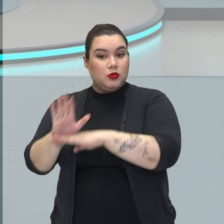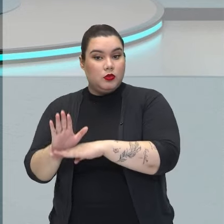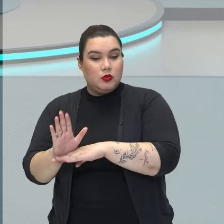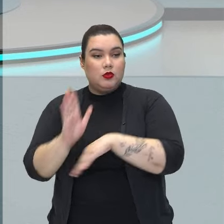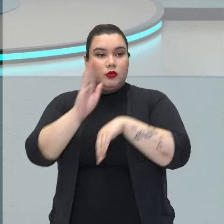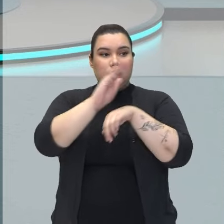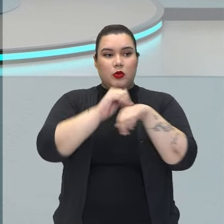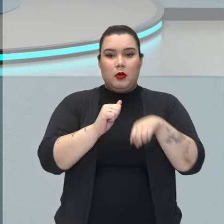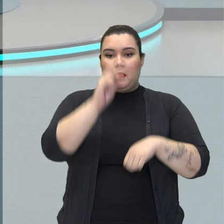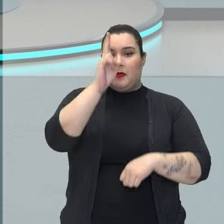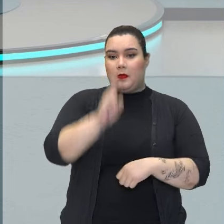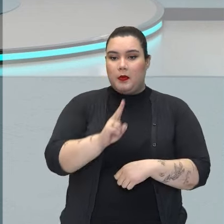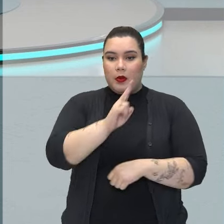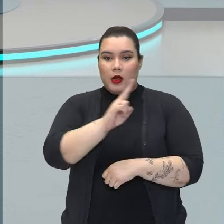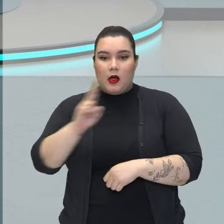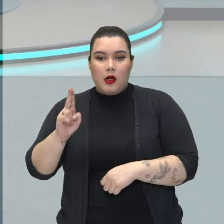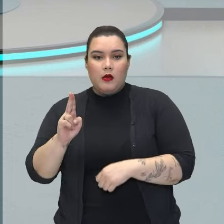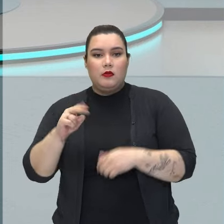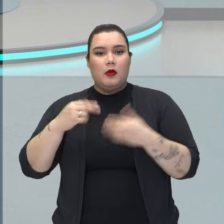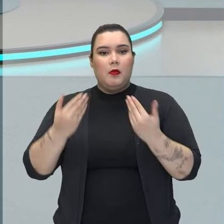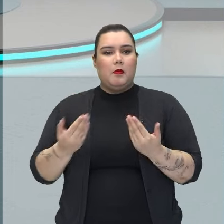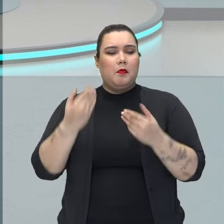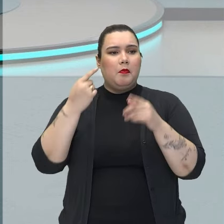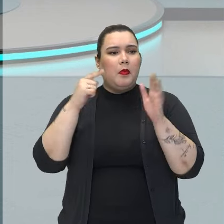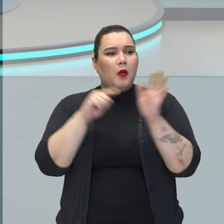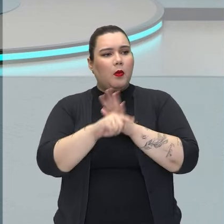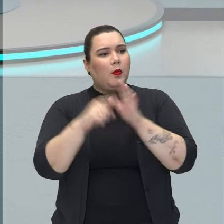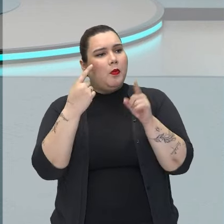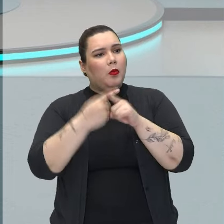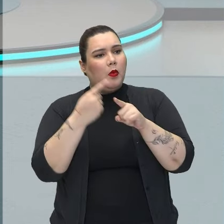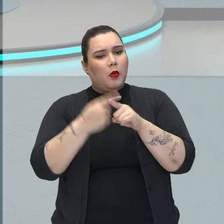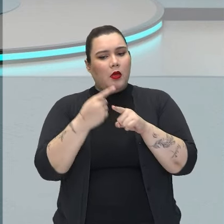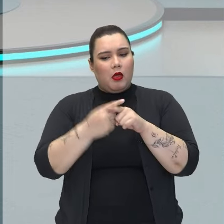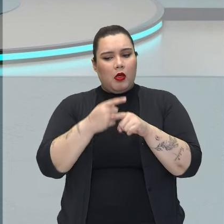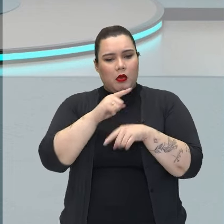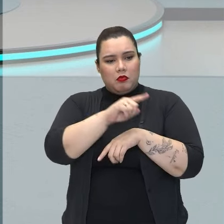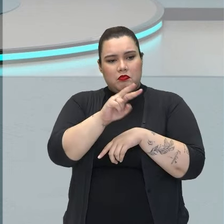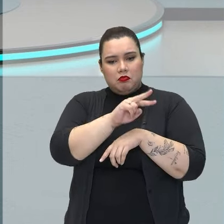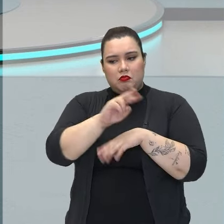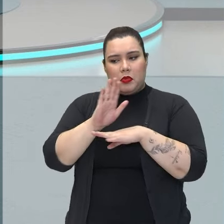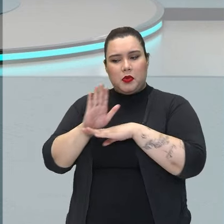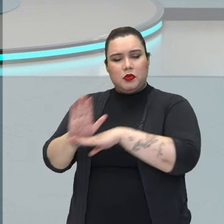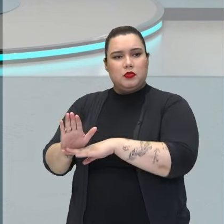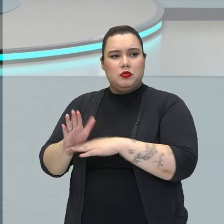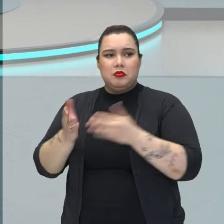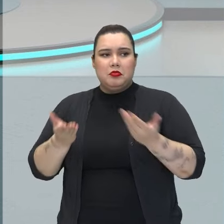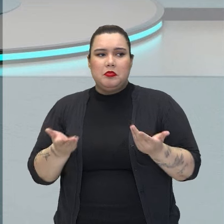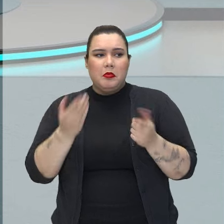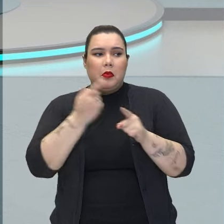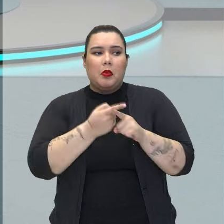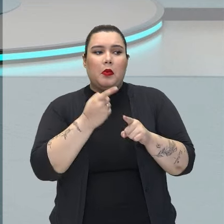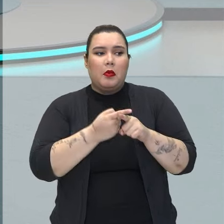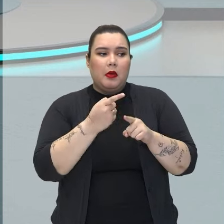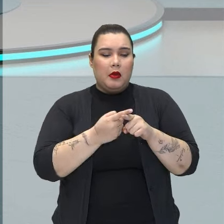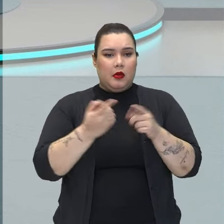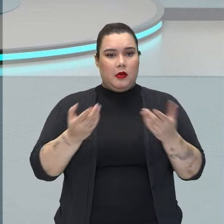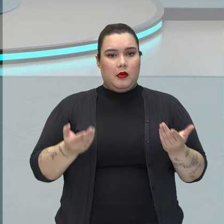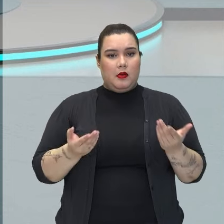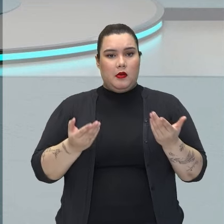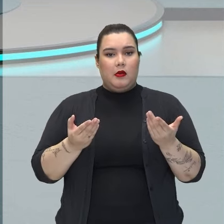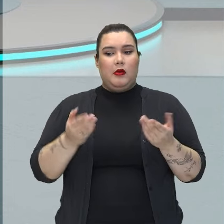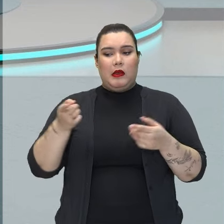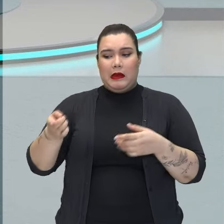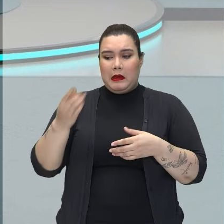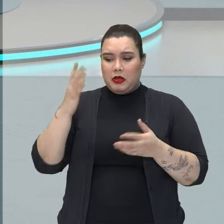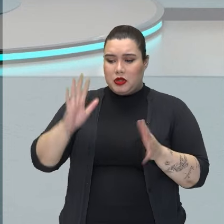padre e ele começa a questionar por que fizeram isso com ele. Ele estava ali entre a vida e a morte já. Havia apanhado muito, estava